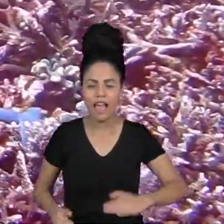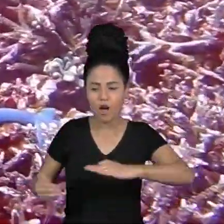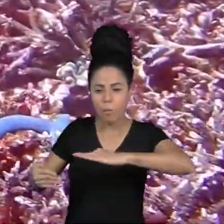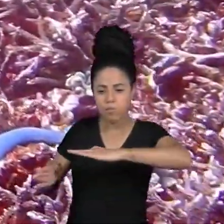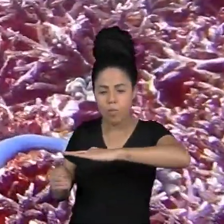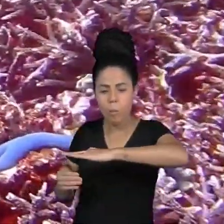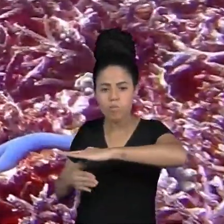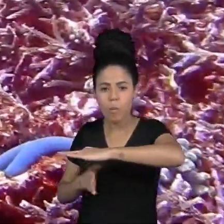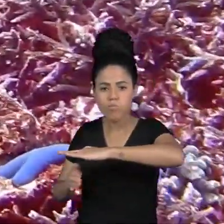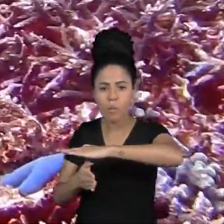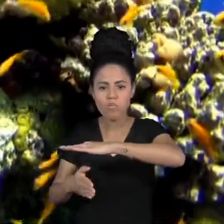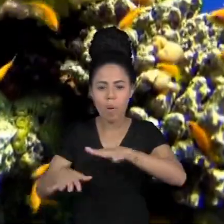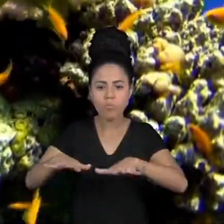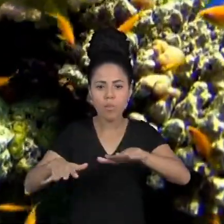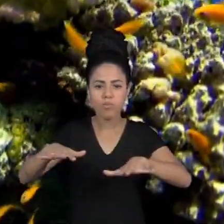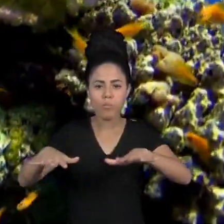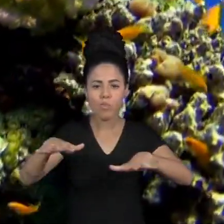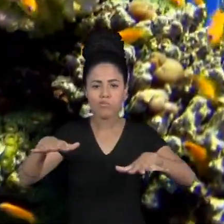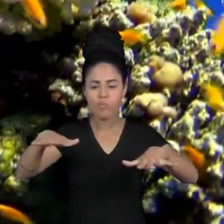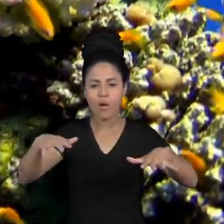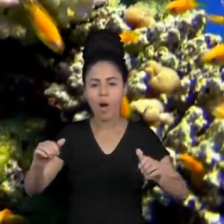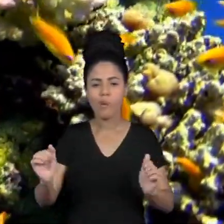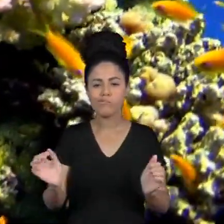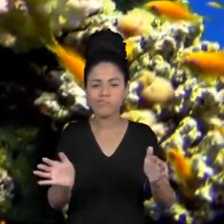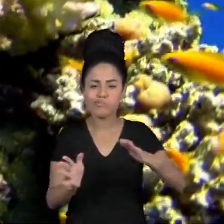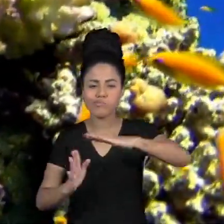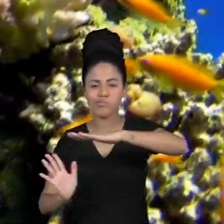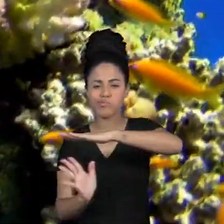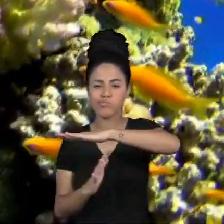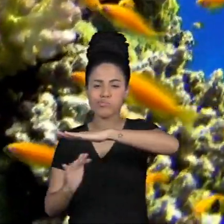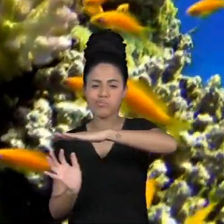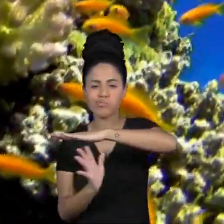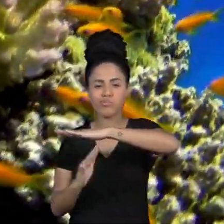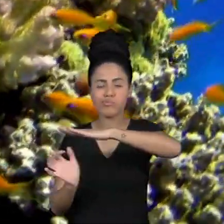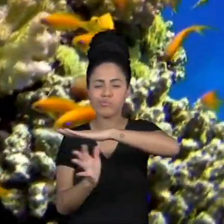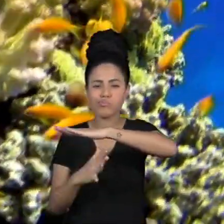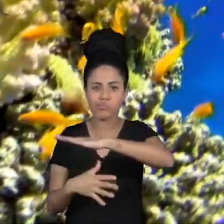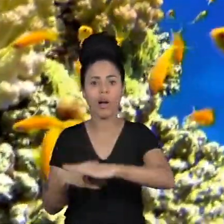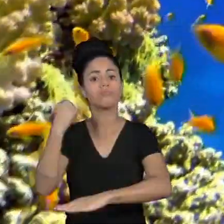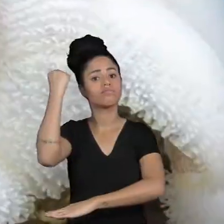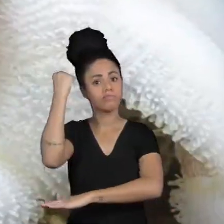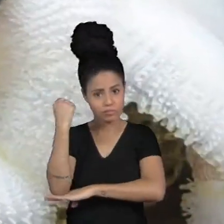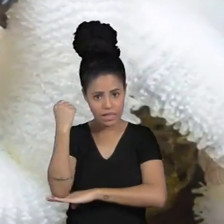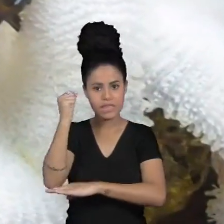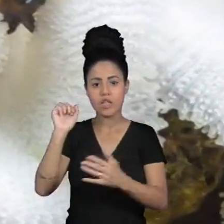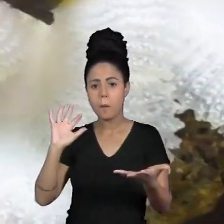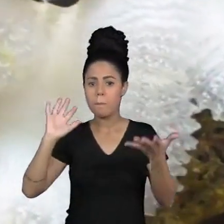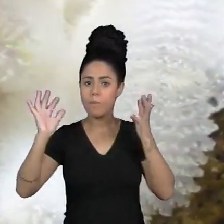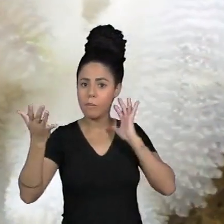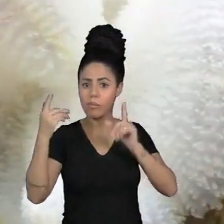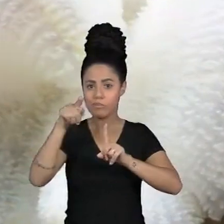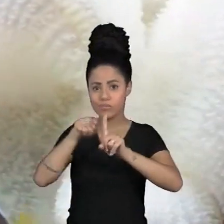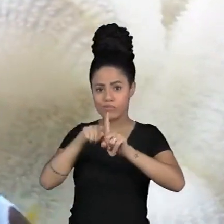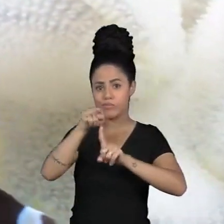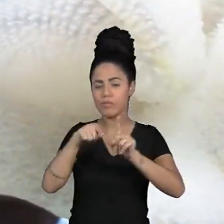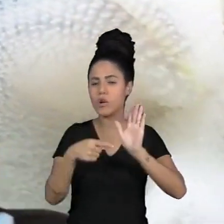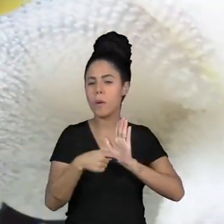podem ser mais resistentes às mudanças climáticas é o que revela novo estudo científico